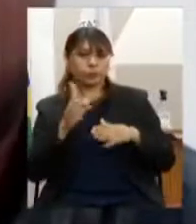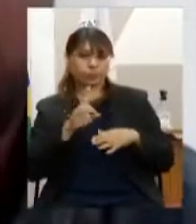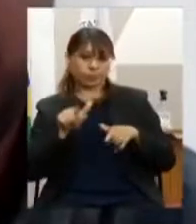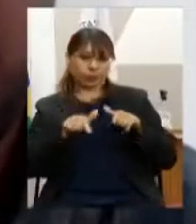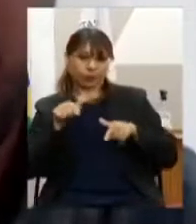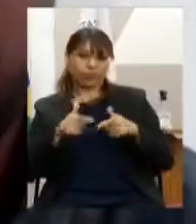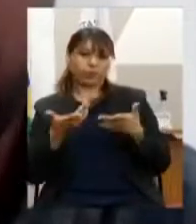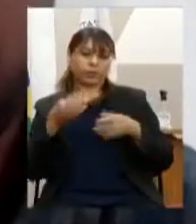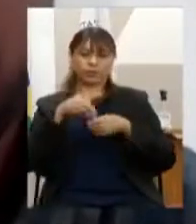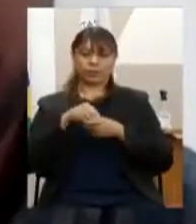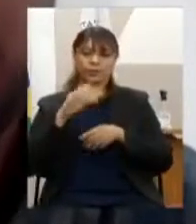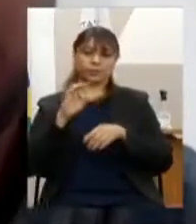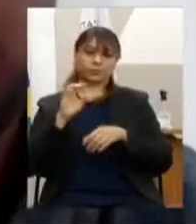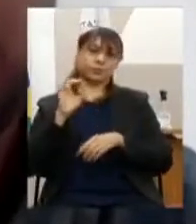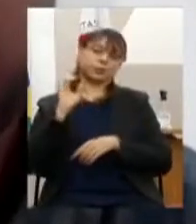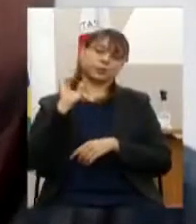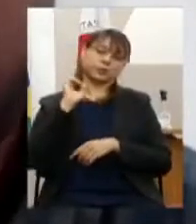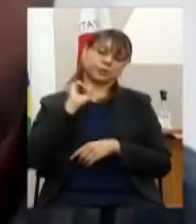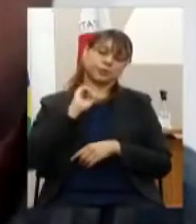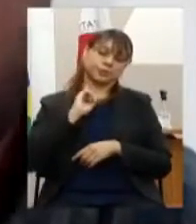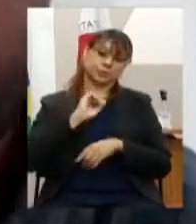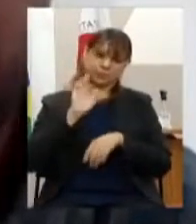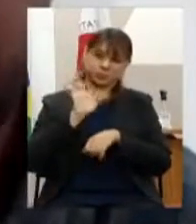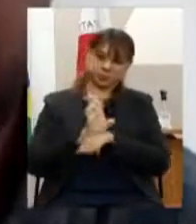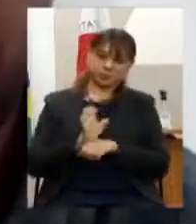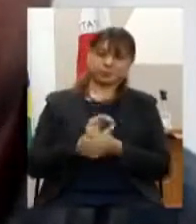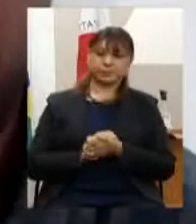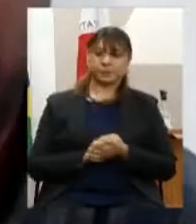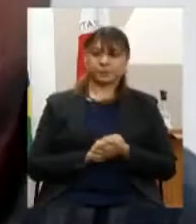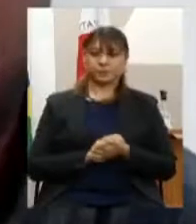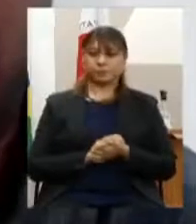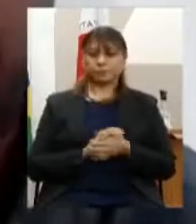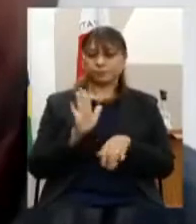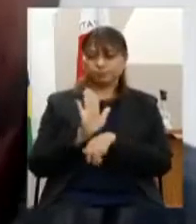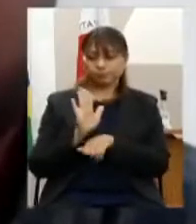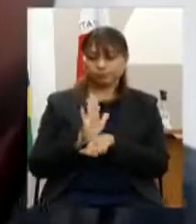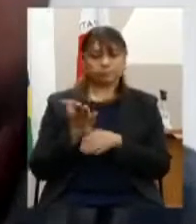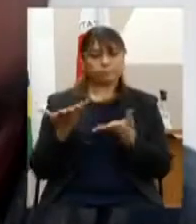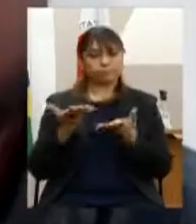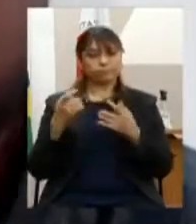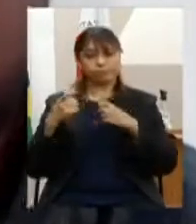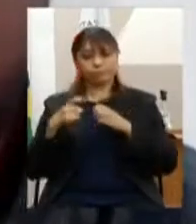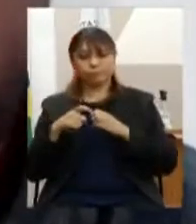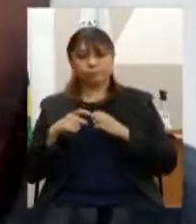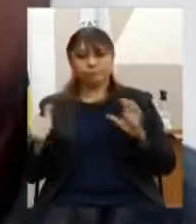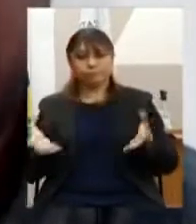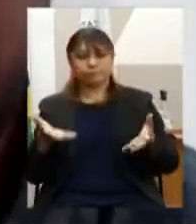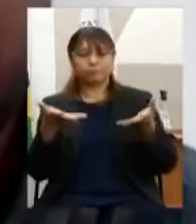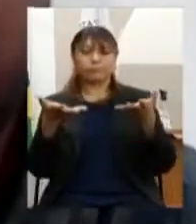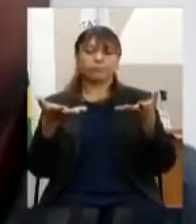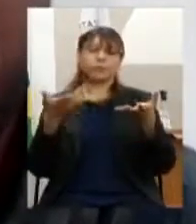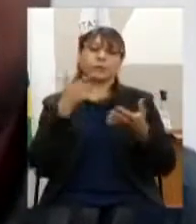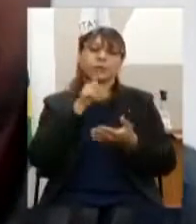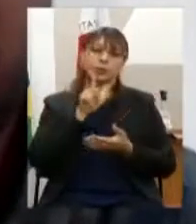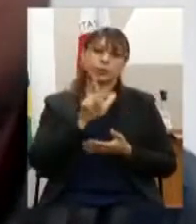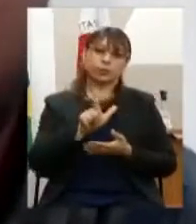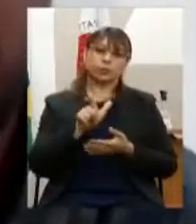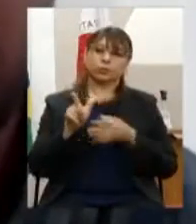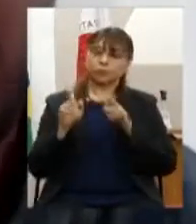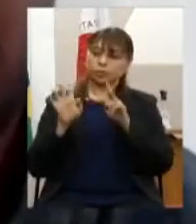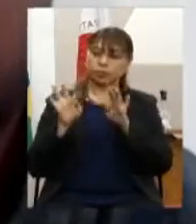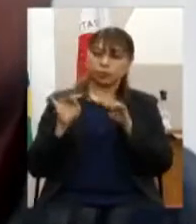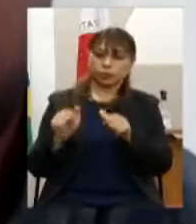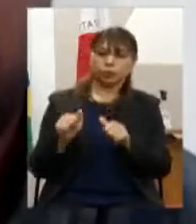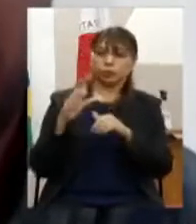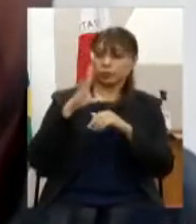novos mercados estímulo ao cooperativismo e ao empreendedorismo como alternativa para os artesãos conquistarem